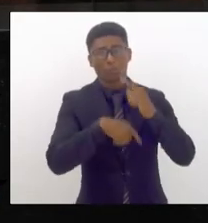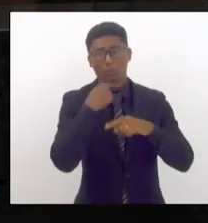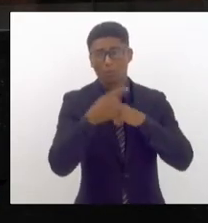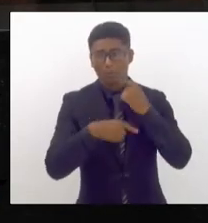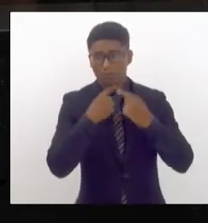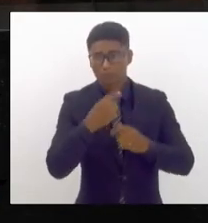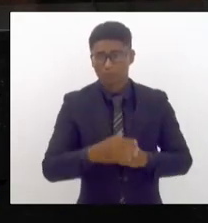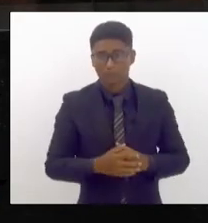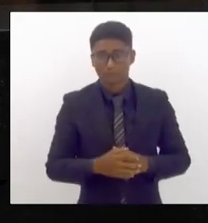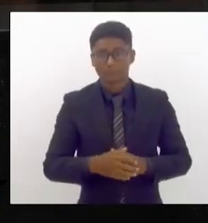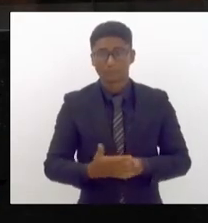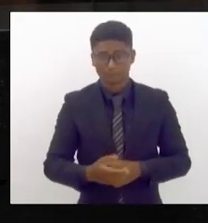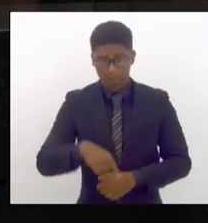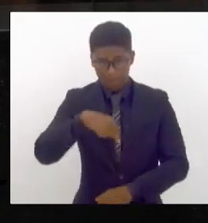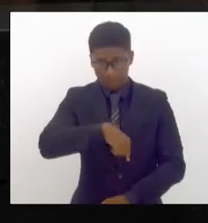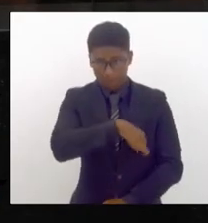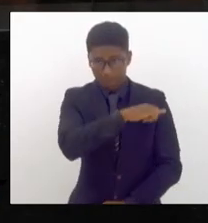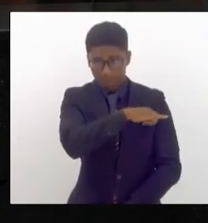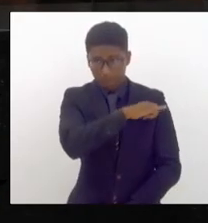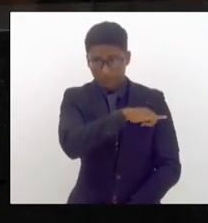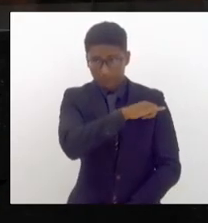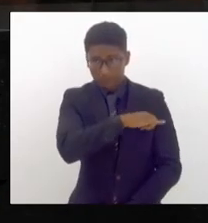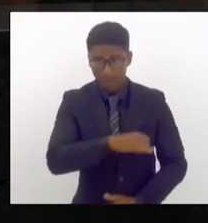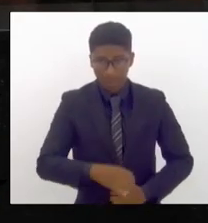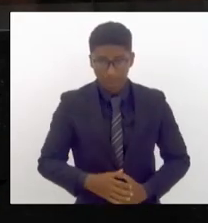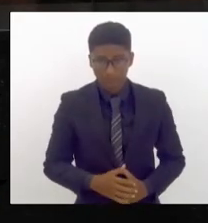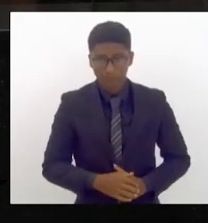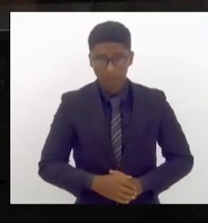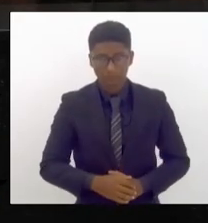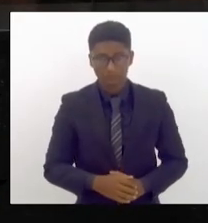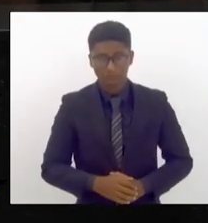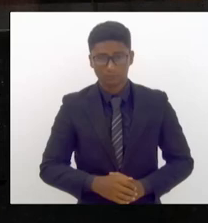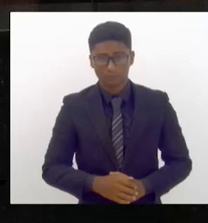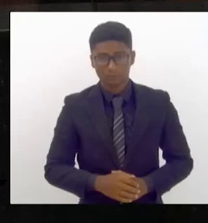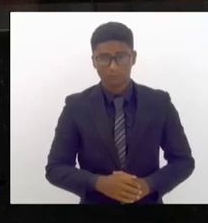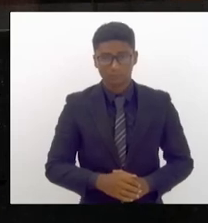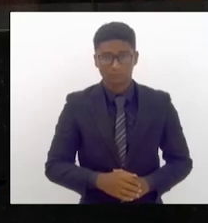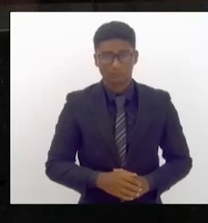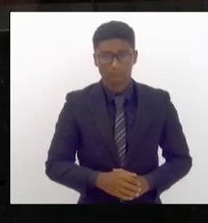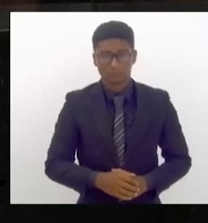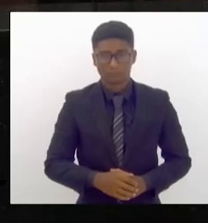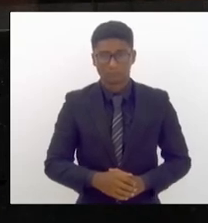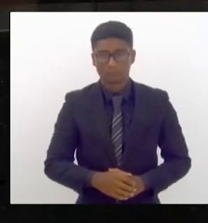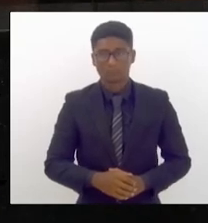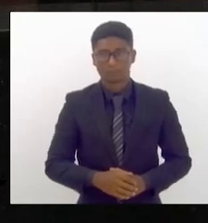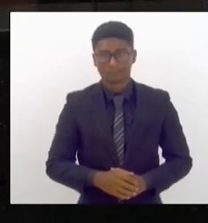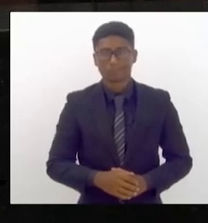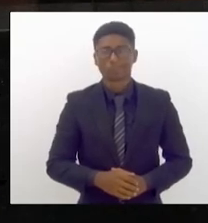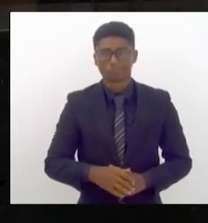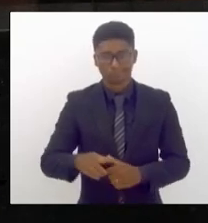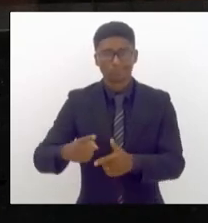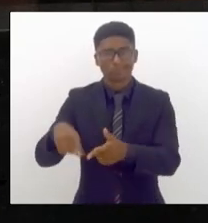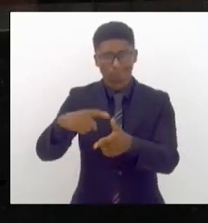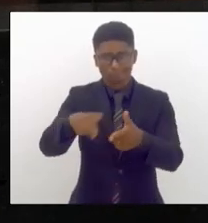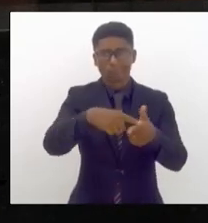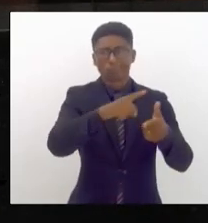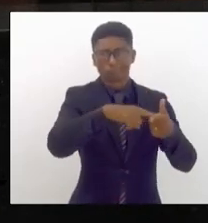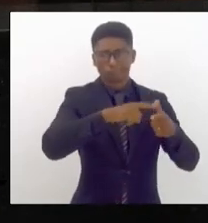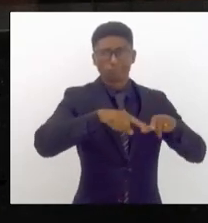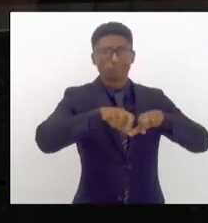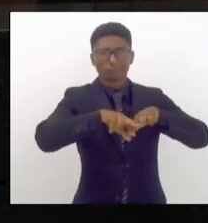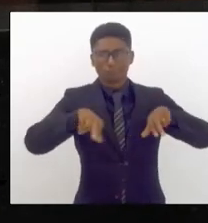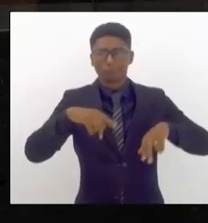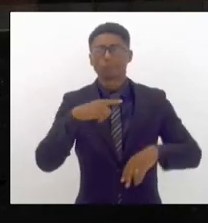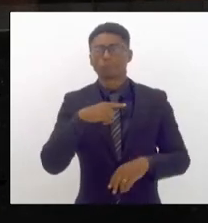aqui no Rio de Janeiro nós tivemos problemas diversos em São